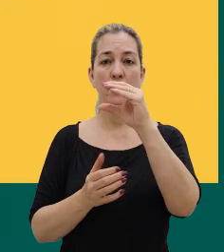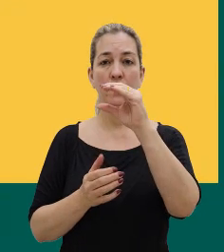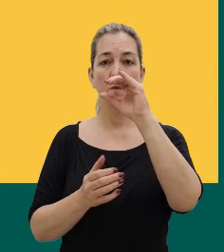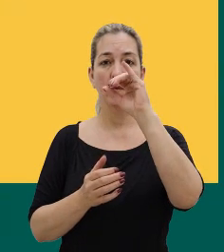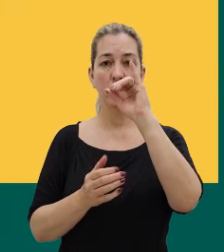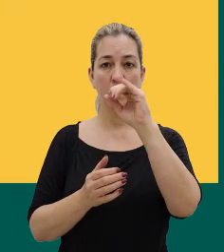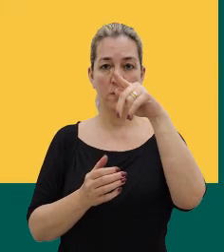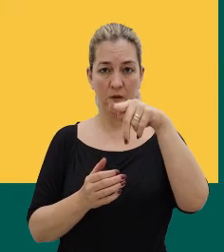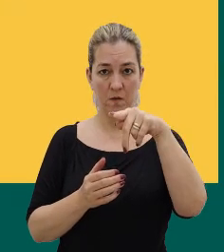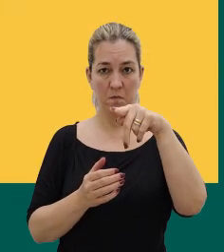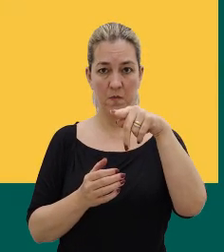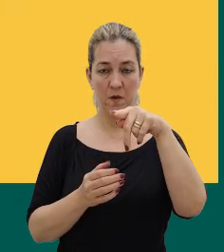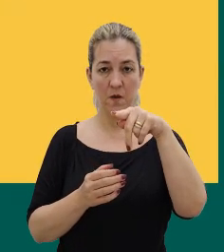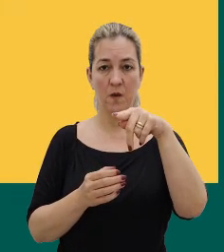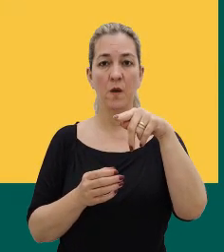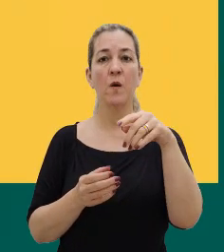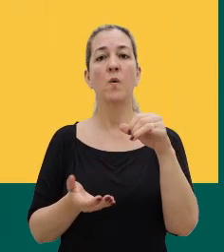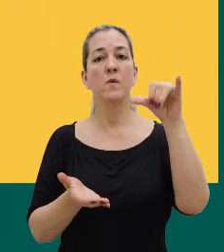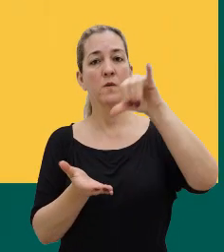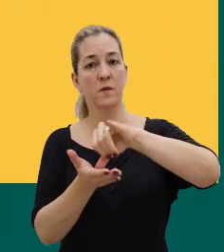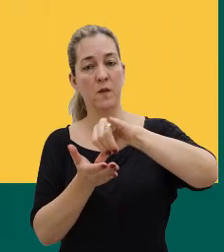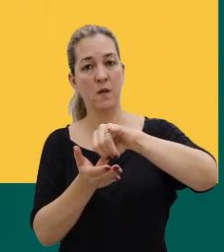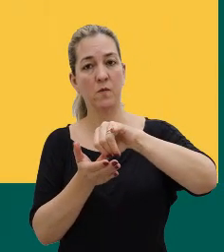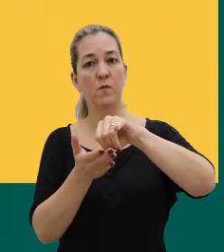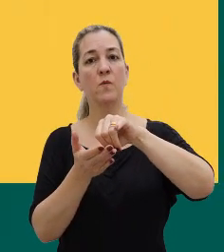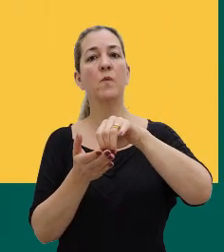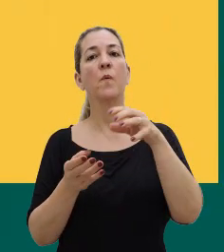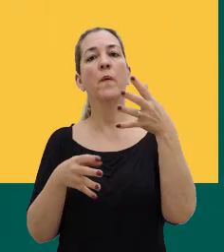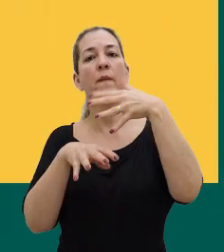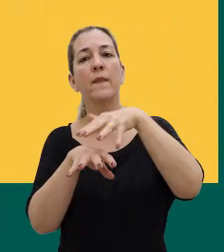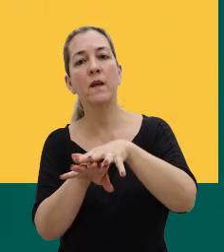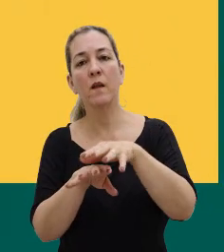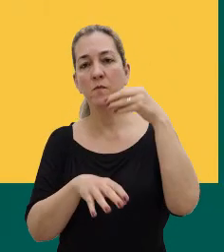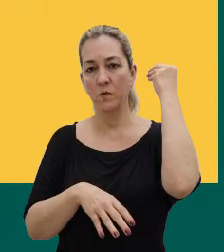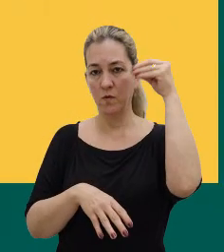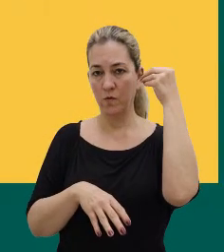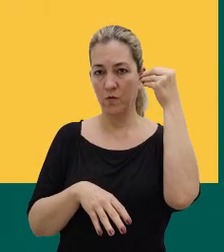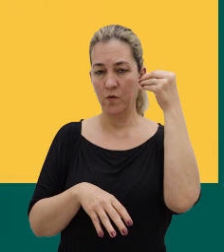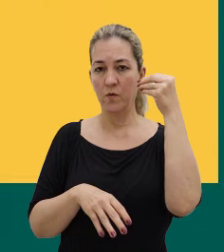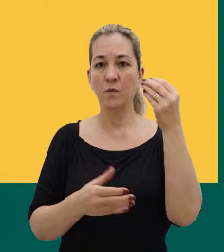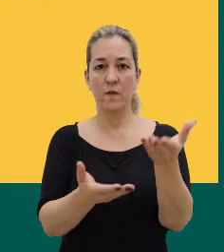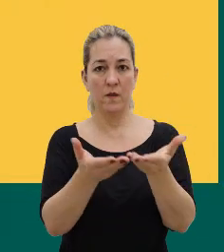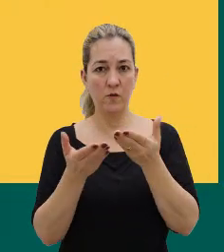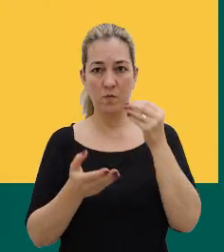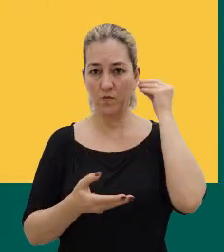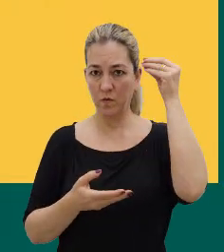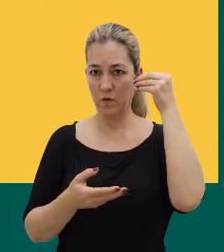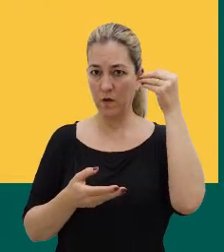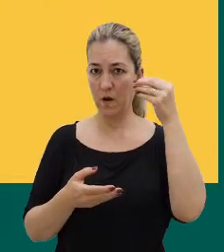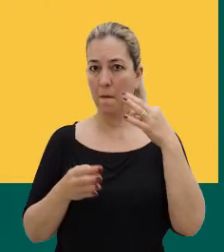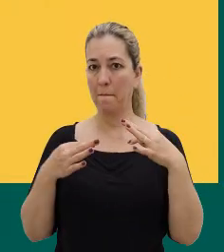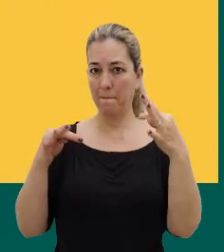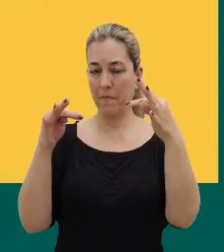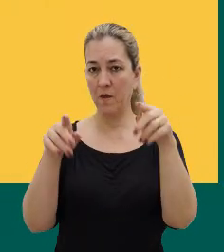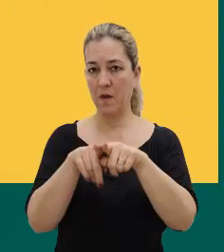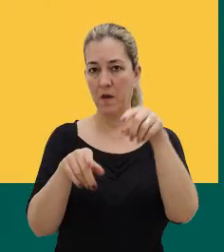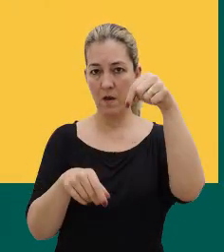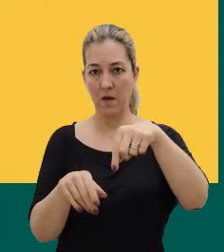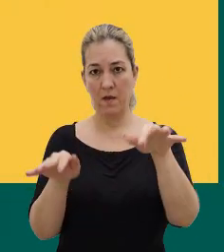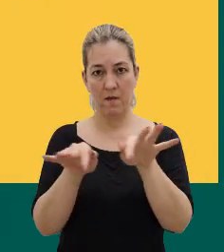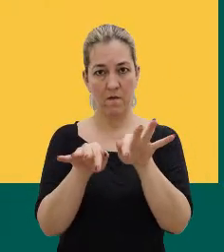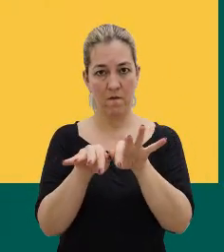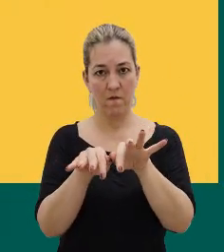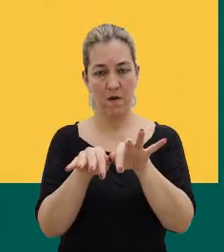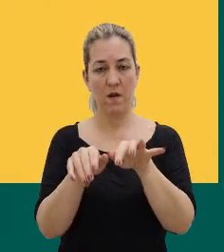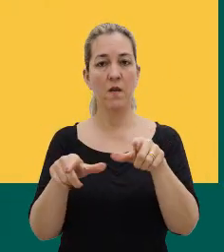Psicologia, que é uma clínica escola que oferece atendimento em psicoterapia aqui da Fevale, né, fica um